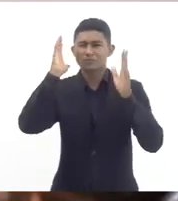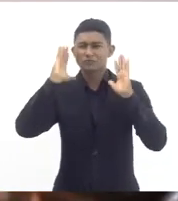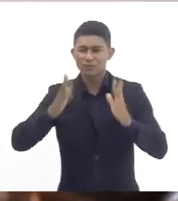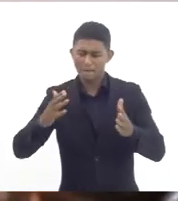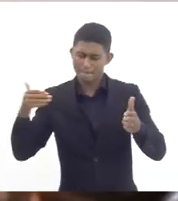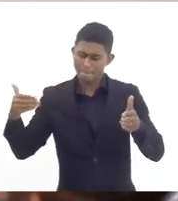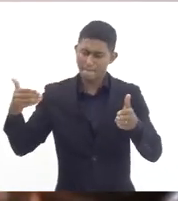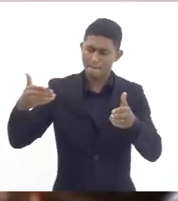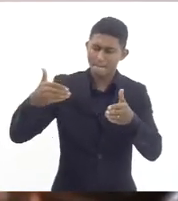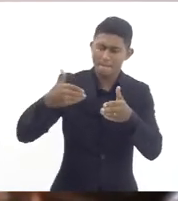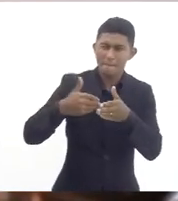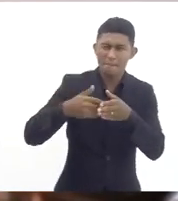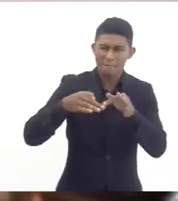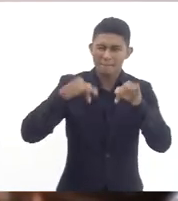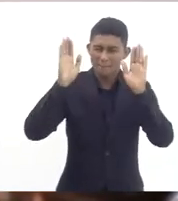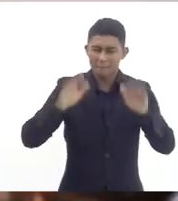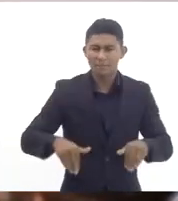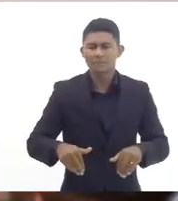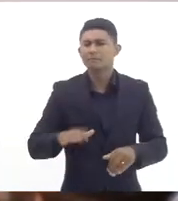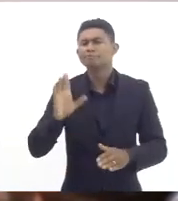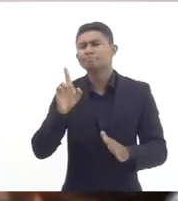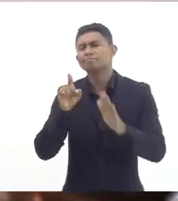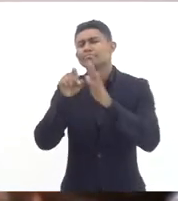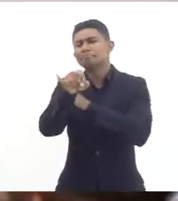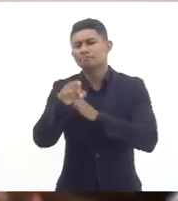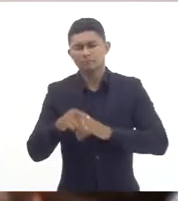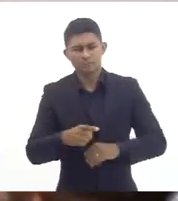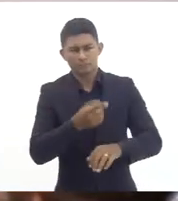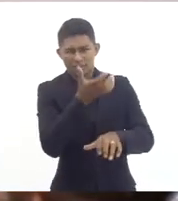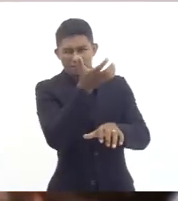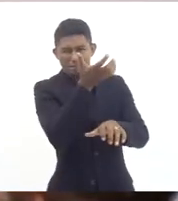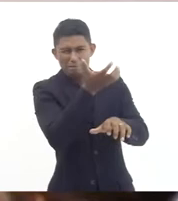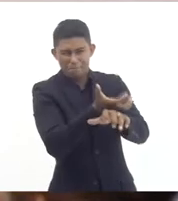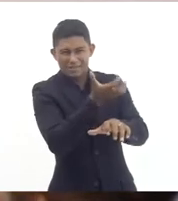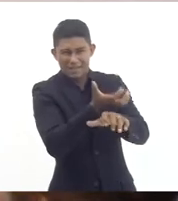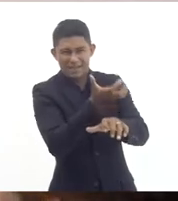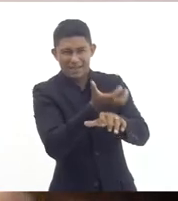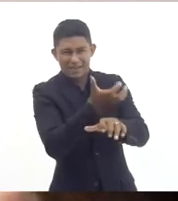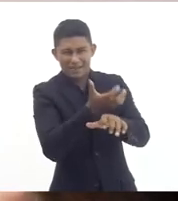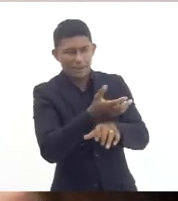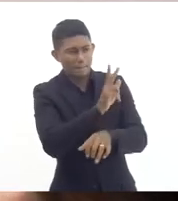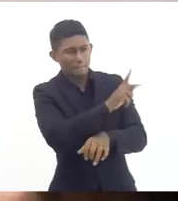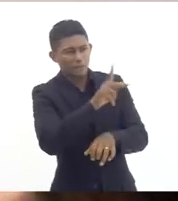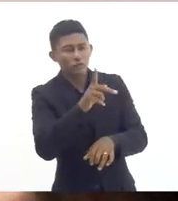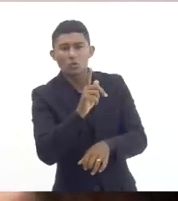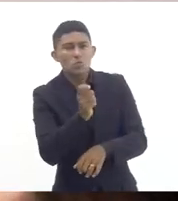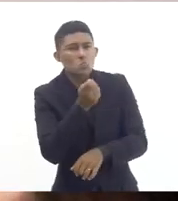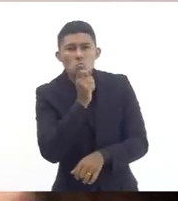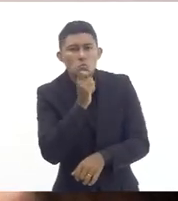qual é o número de turmas ou disciplinas sem professor na rede estadual tem esse número?